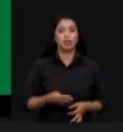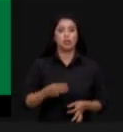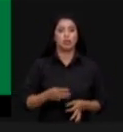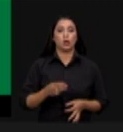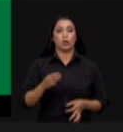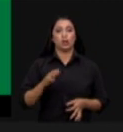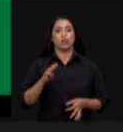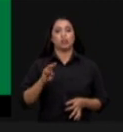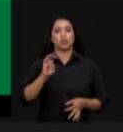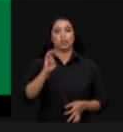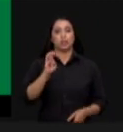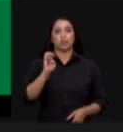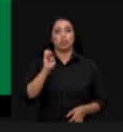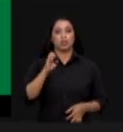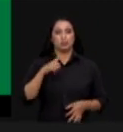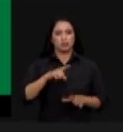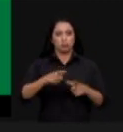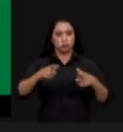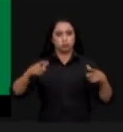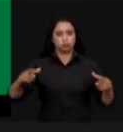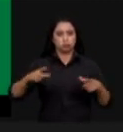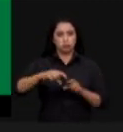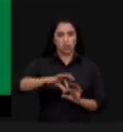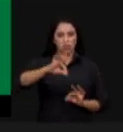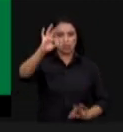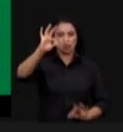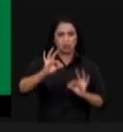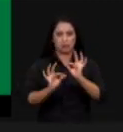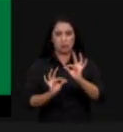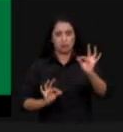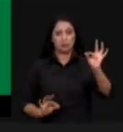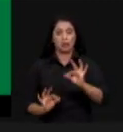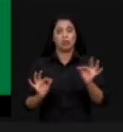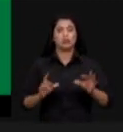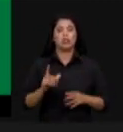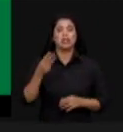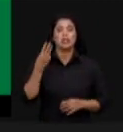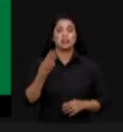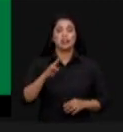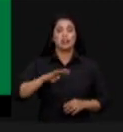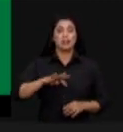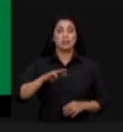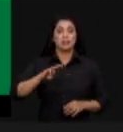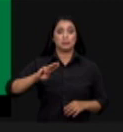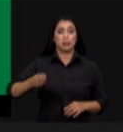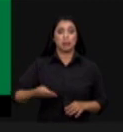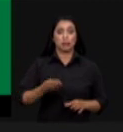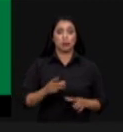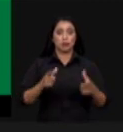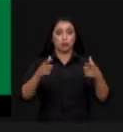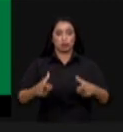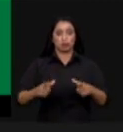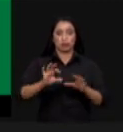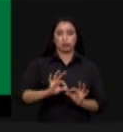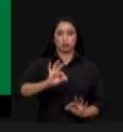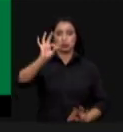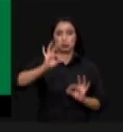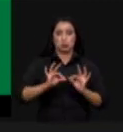florestais sustentáveis já executados isso significa que esses 3 milhões de hectares estão